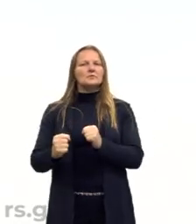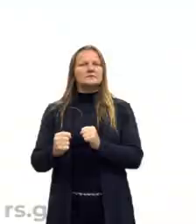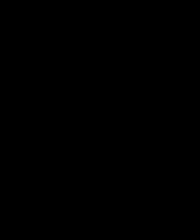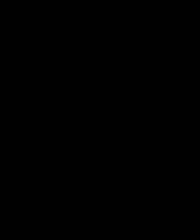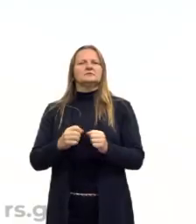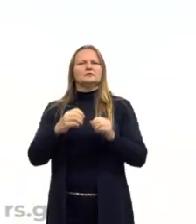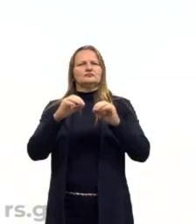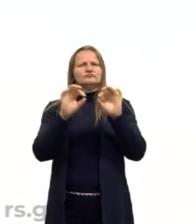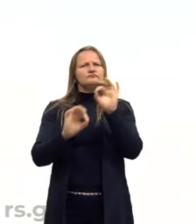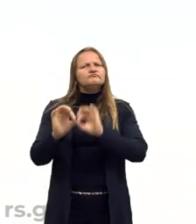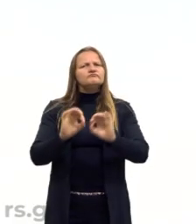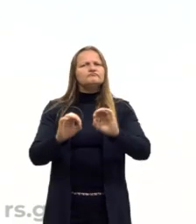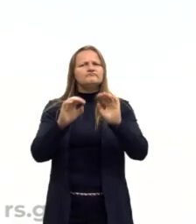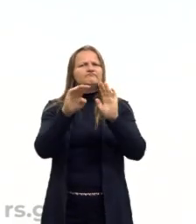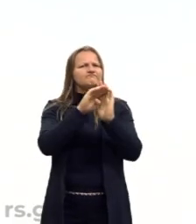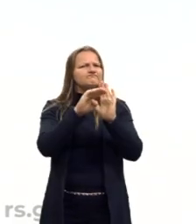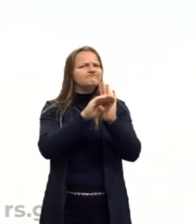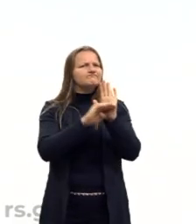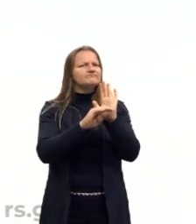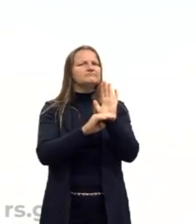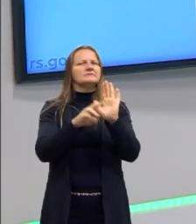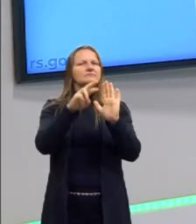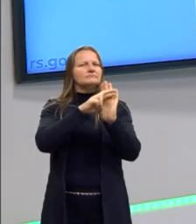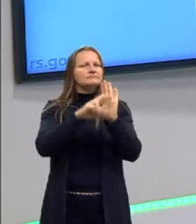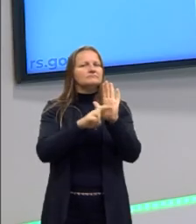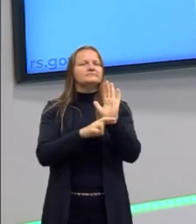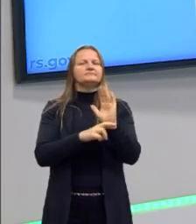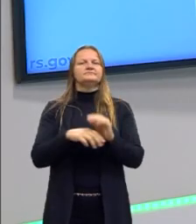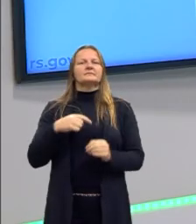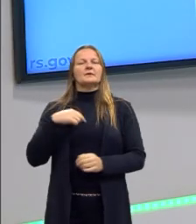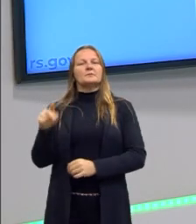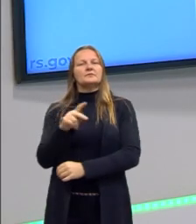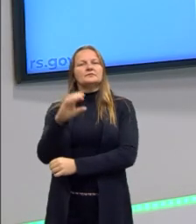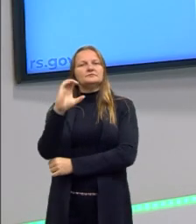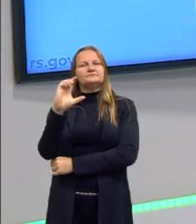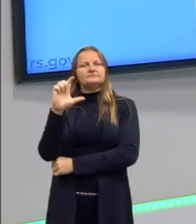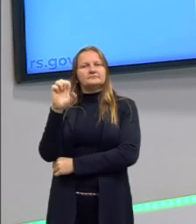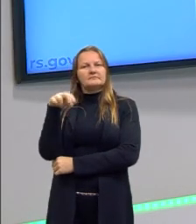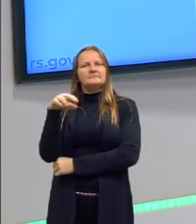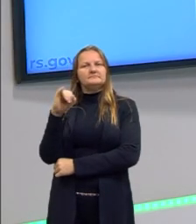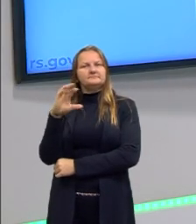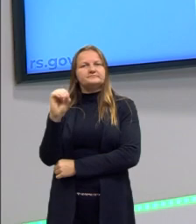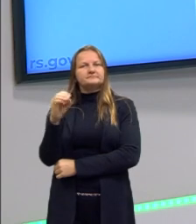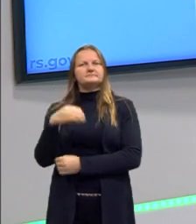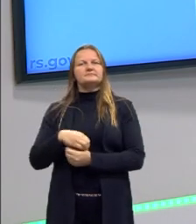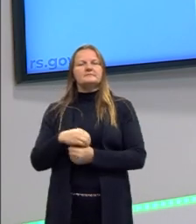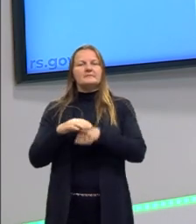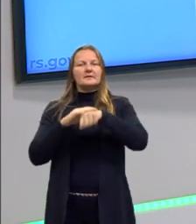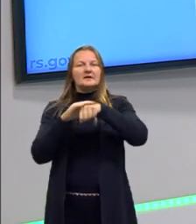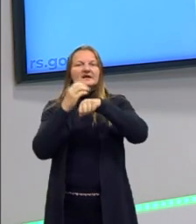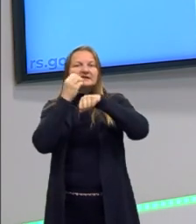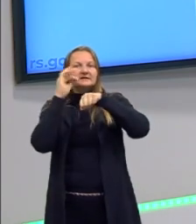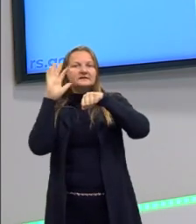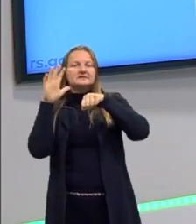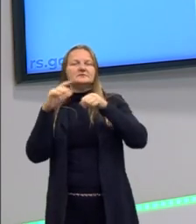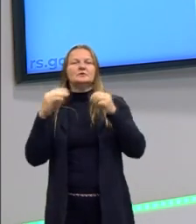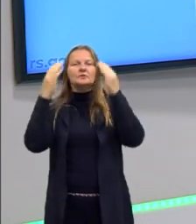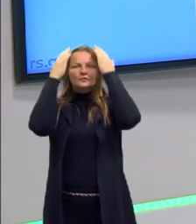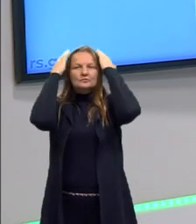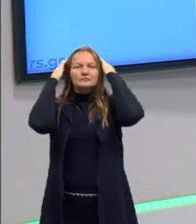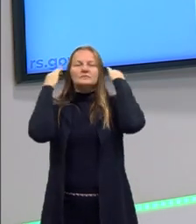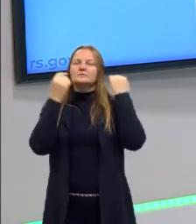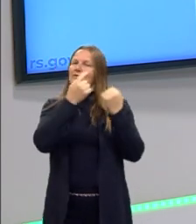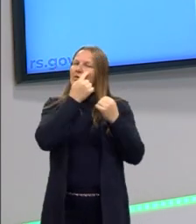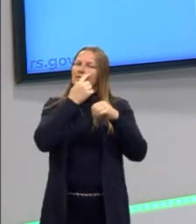aula já de número 17. Eu sou o professor Clênio Mazoneto, sou uma pessoa de pele clara, cabelos